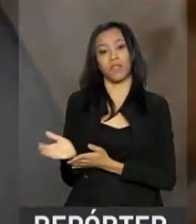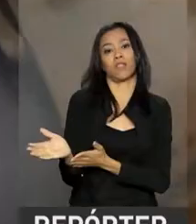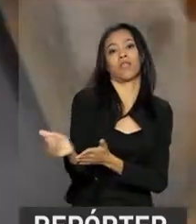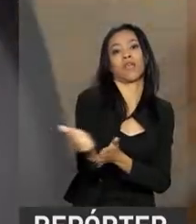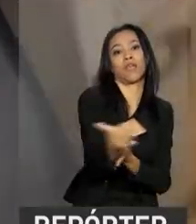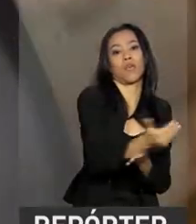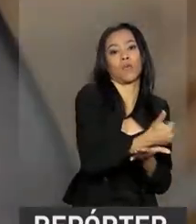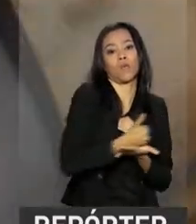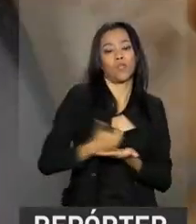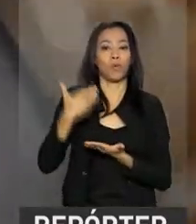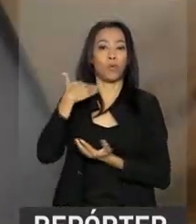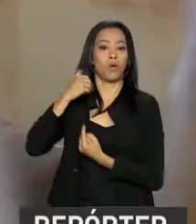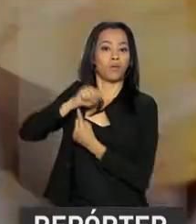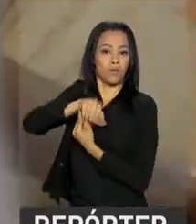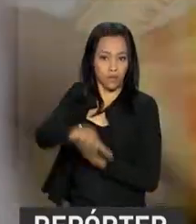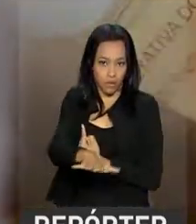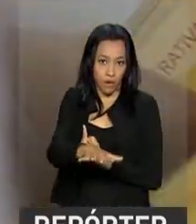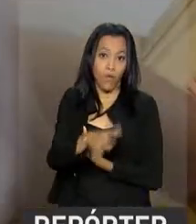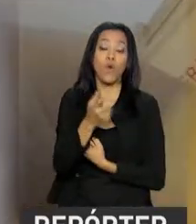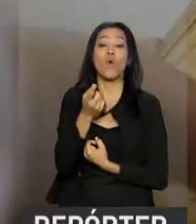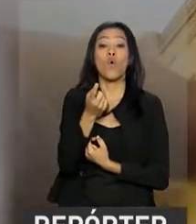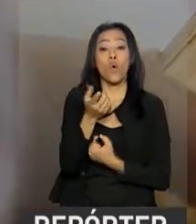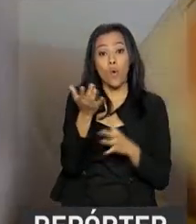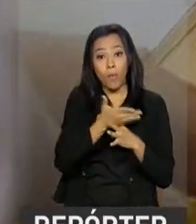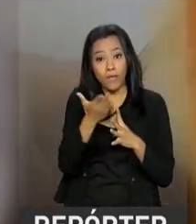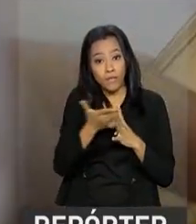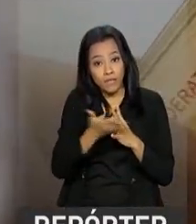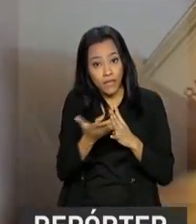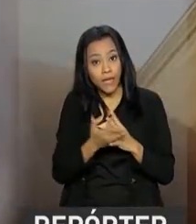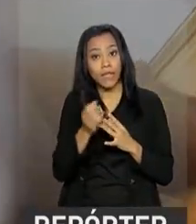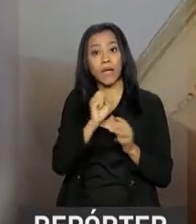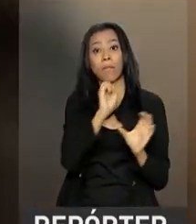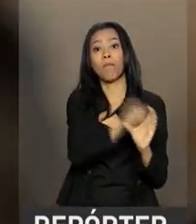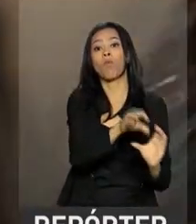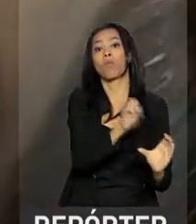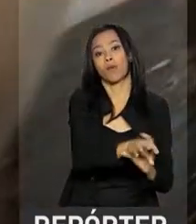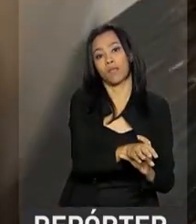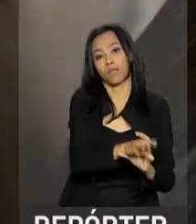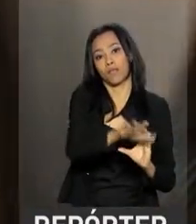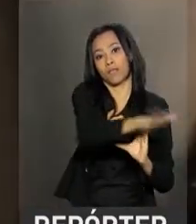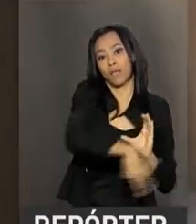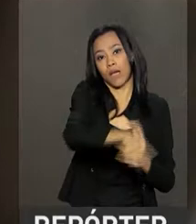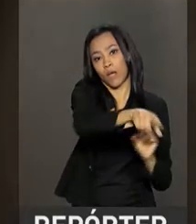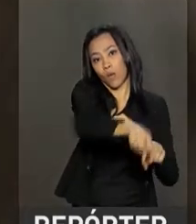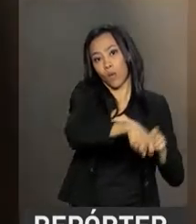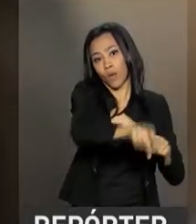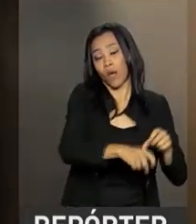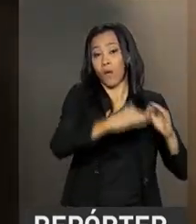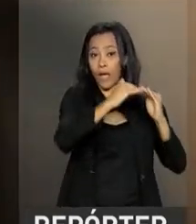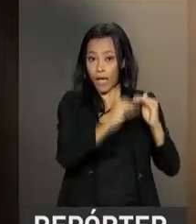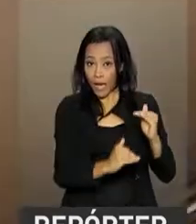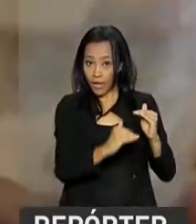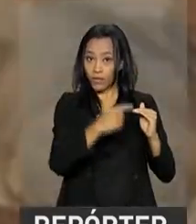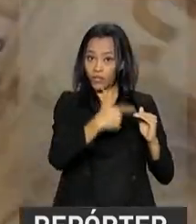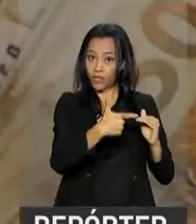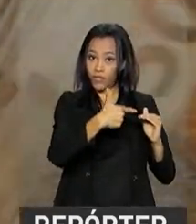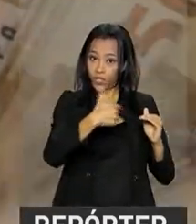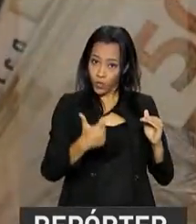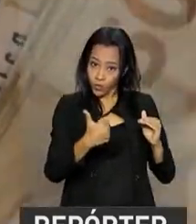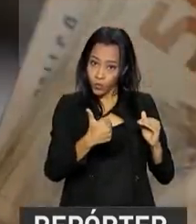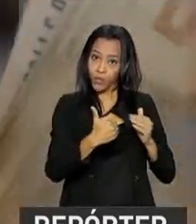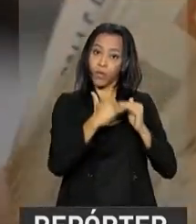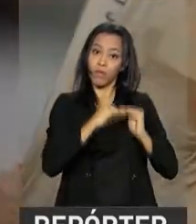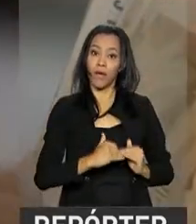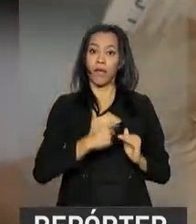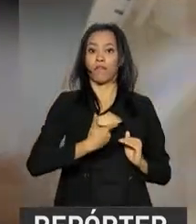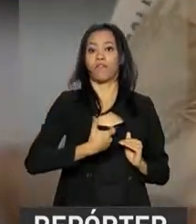Banco Central. A parcela dos depósitos na poupança rural, que deve ser repassada, caiu de 21% para